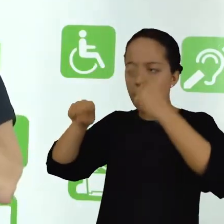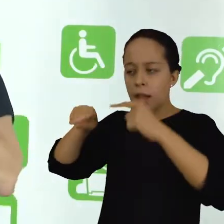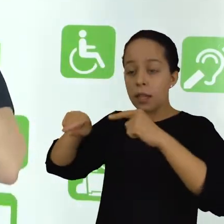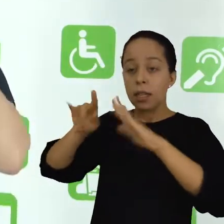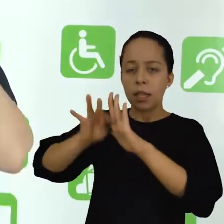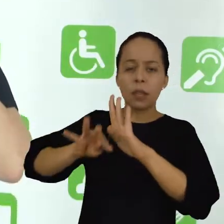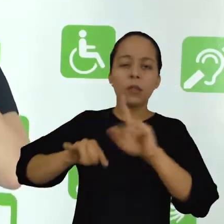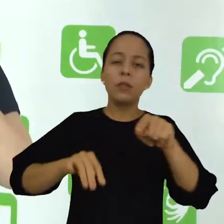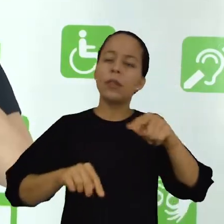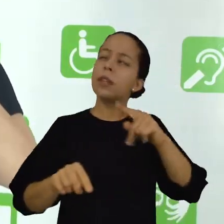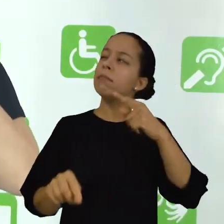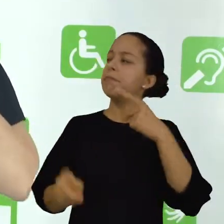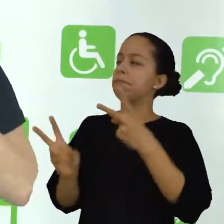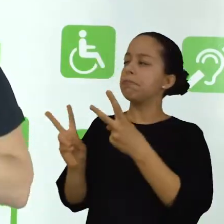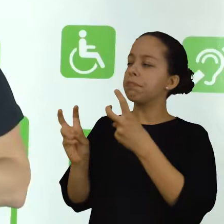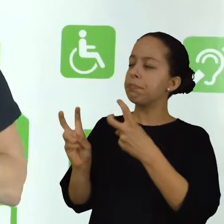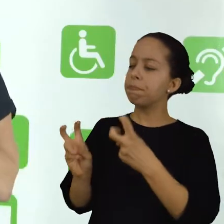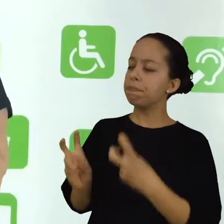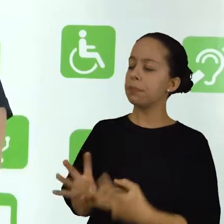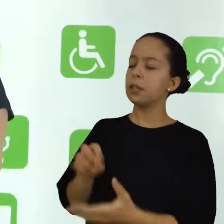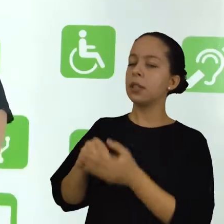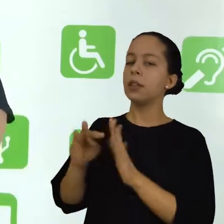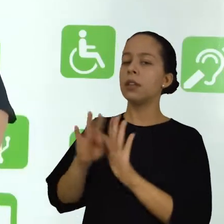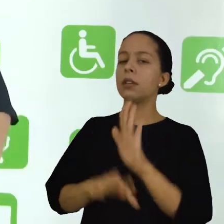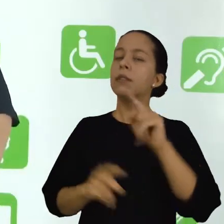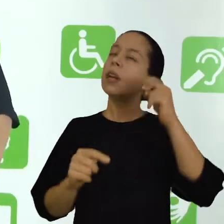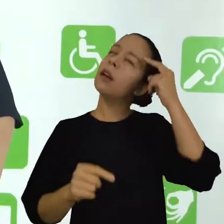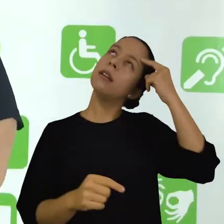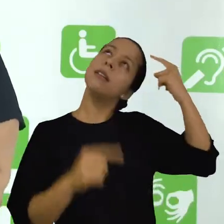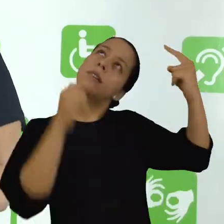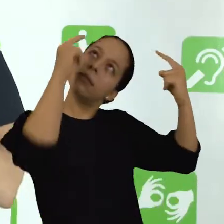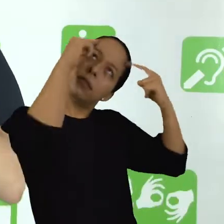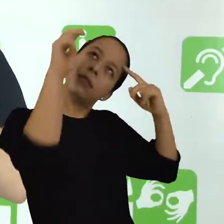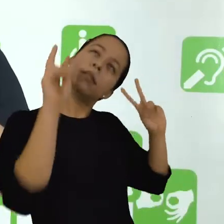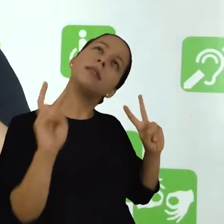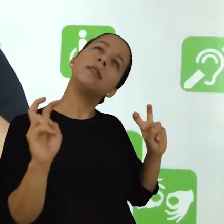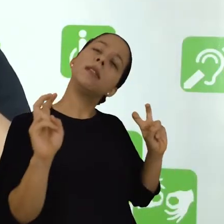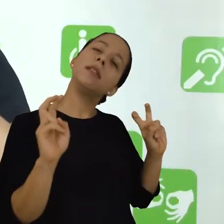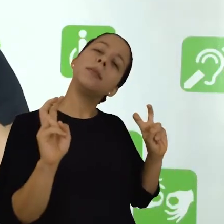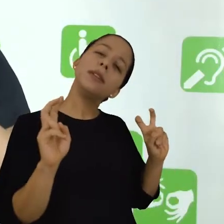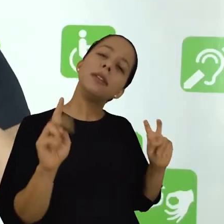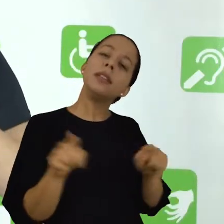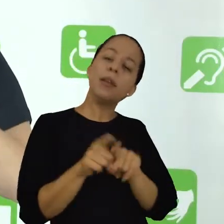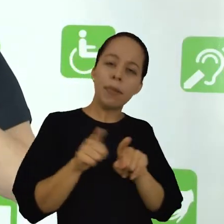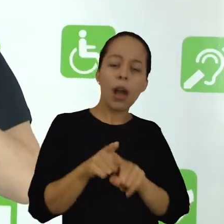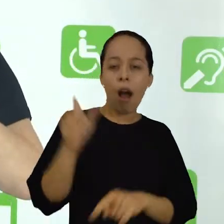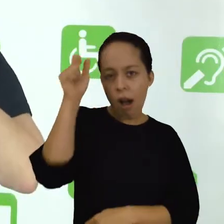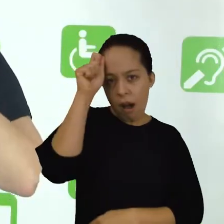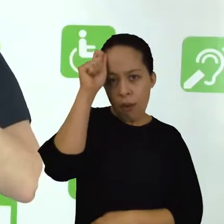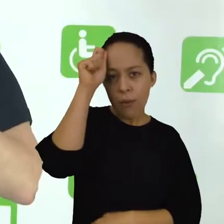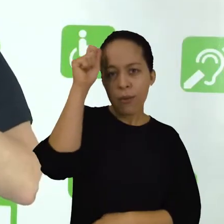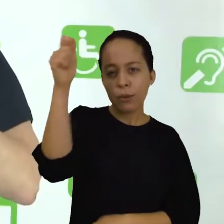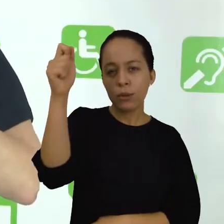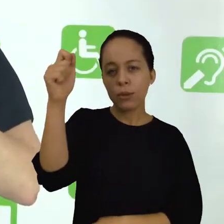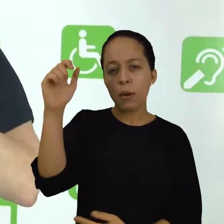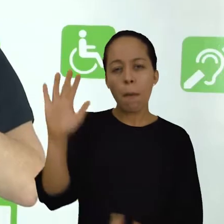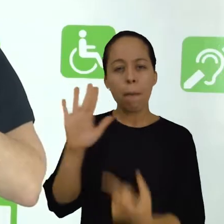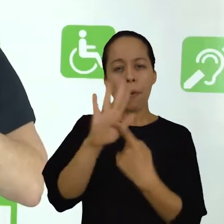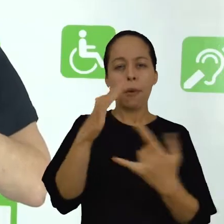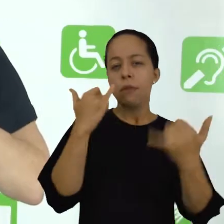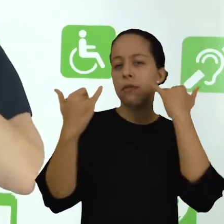ideias que você tem em relação aos elementos relevantes do texto. Ou seja, em relação ao tema, em relação ao que o autor